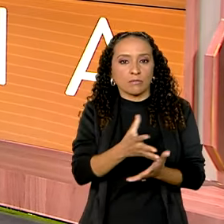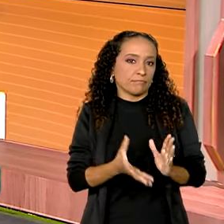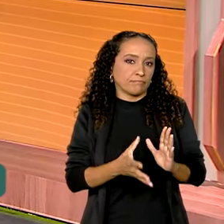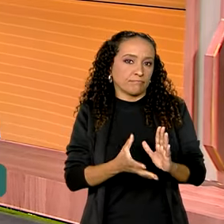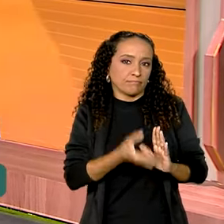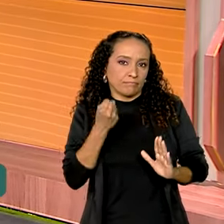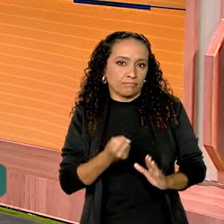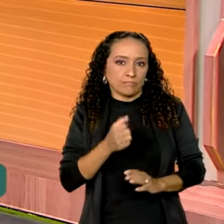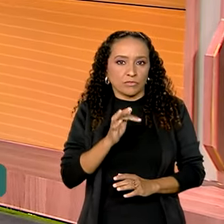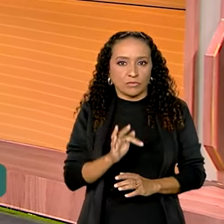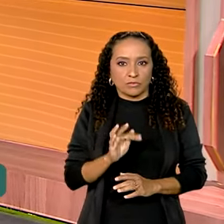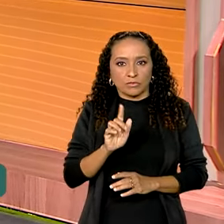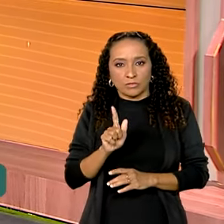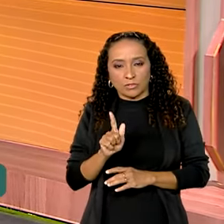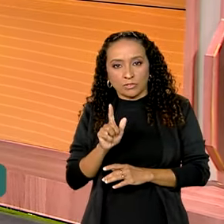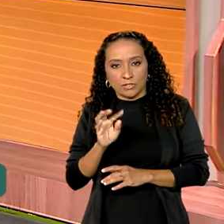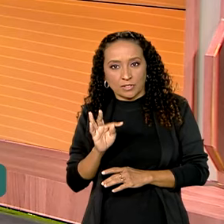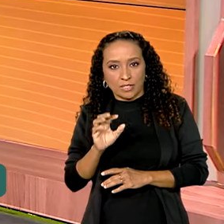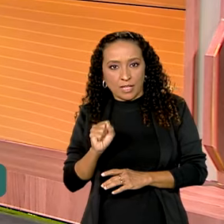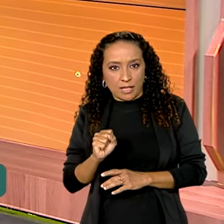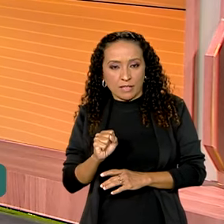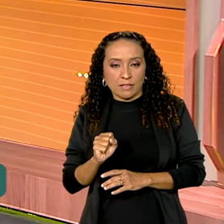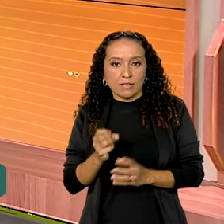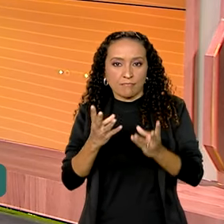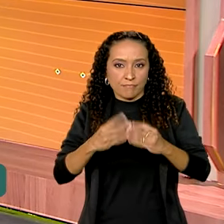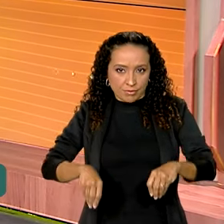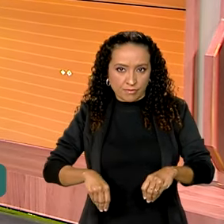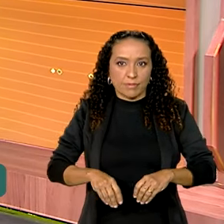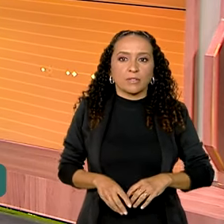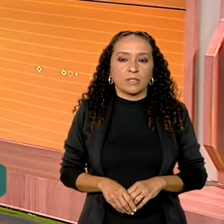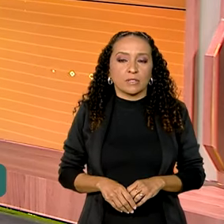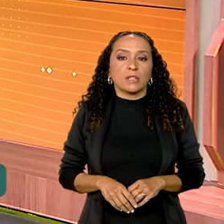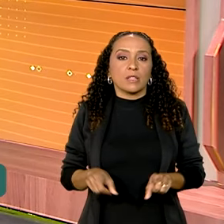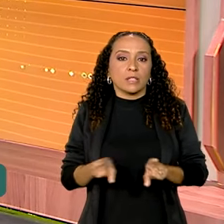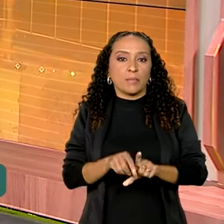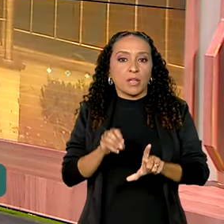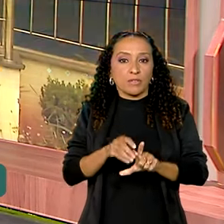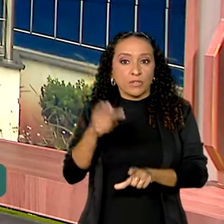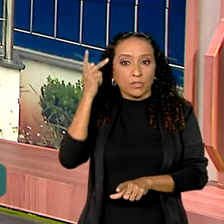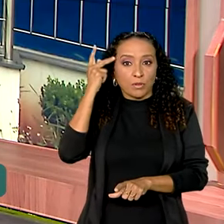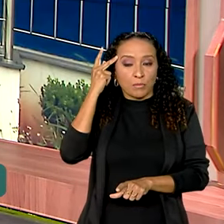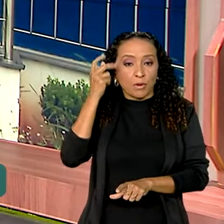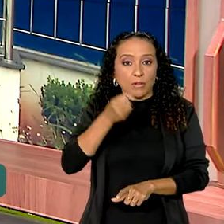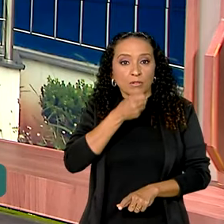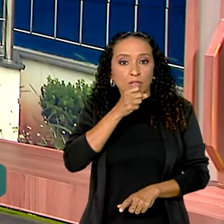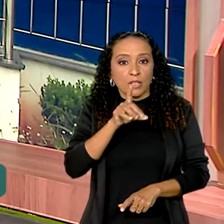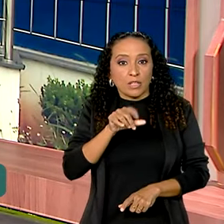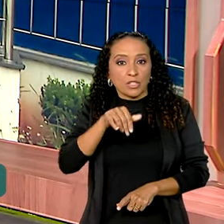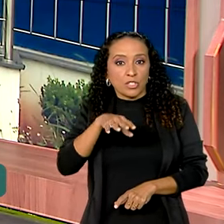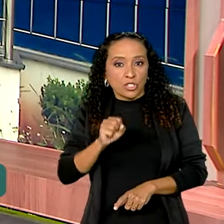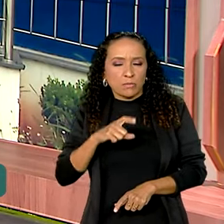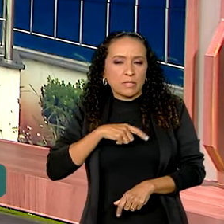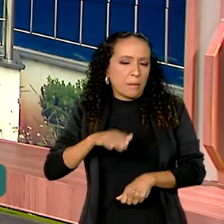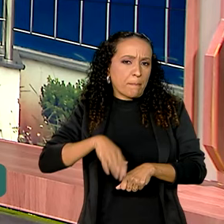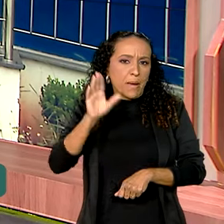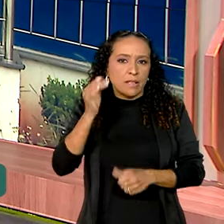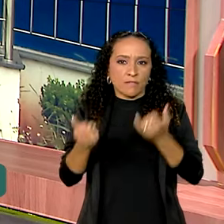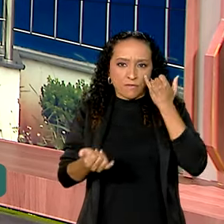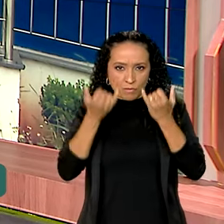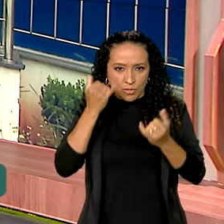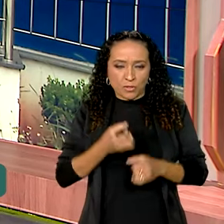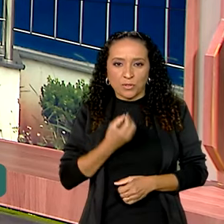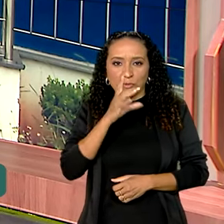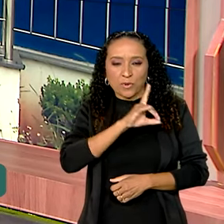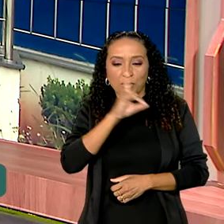Fundo de Garantia por Tempo de Serviço por Calamidade, o FGTS. E ao vivo de São Paulo, o repórter Dimas Solti tem as informações para a gente.